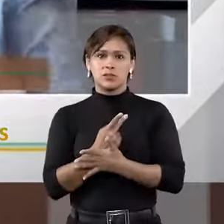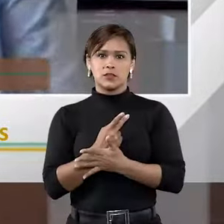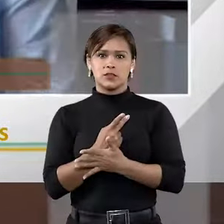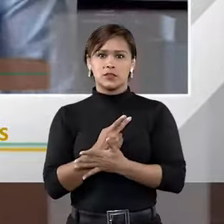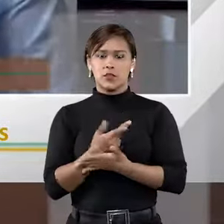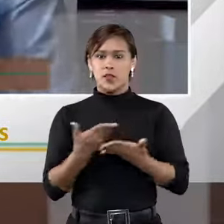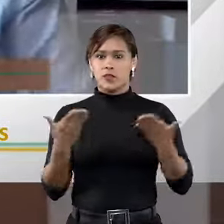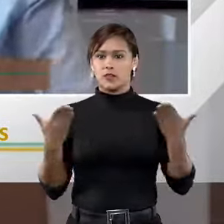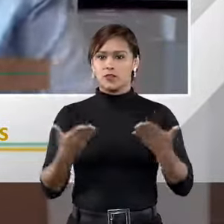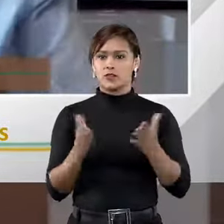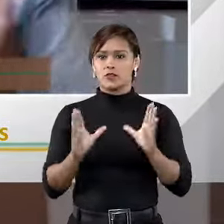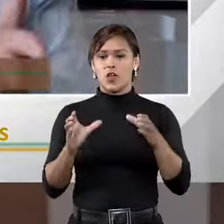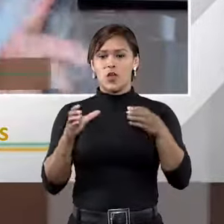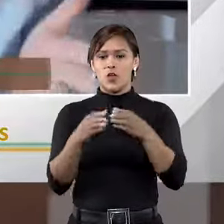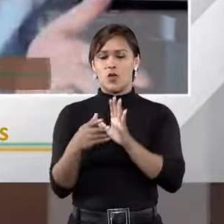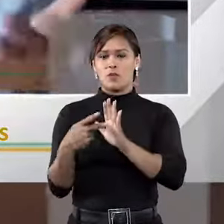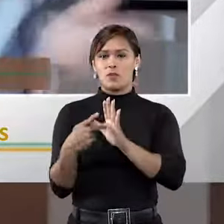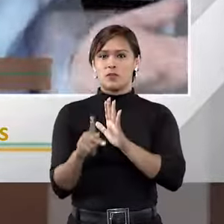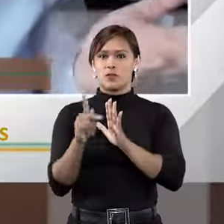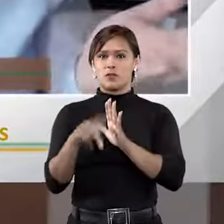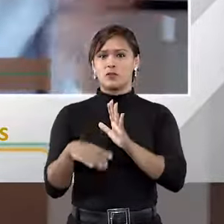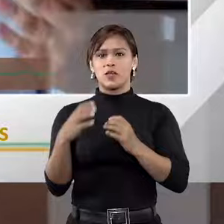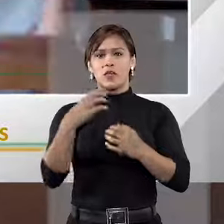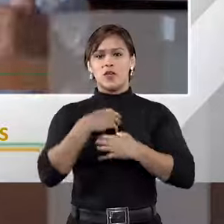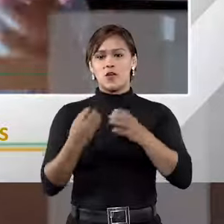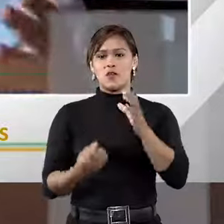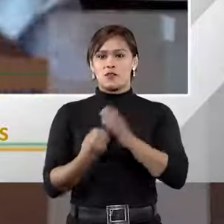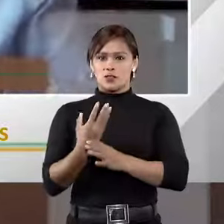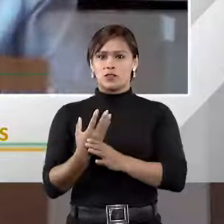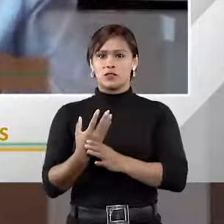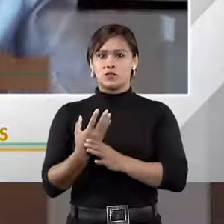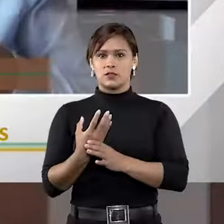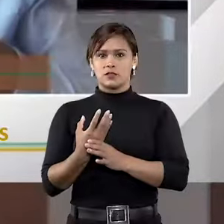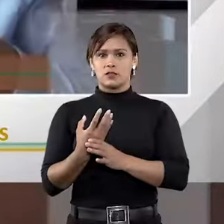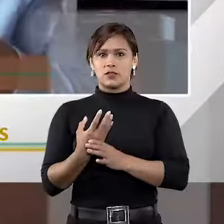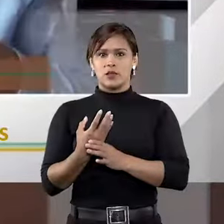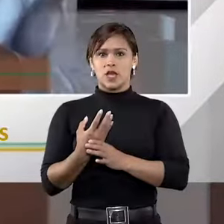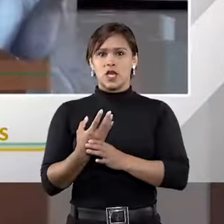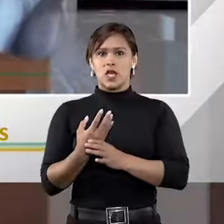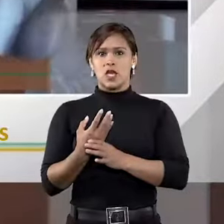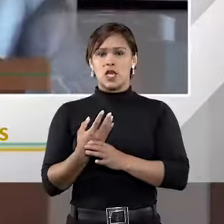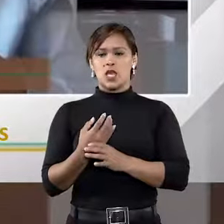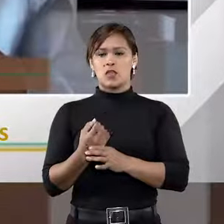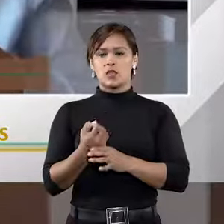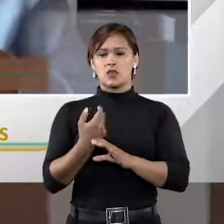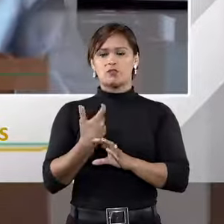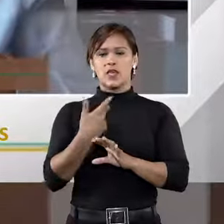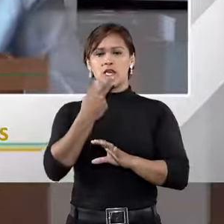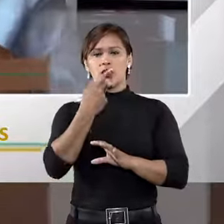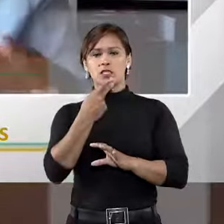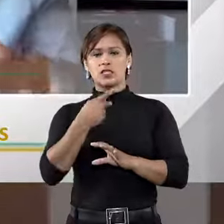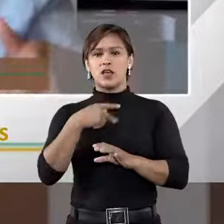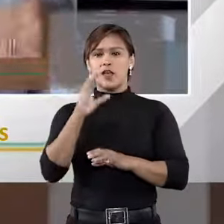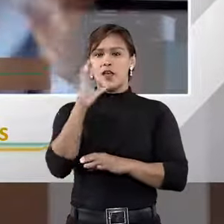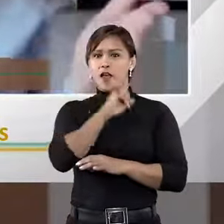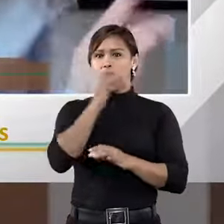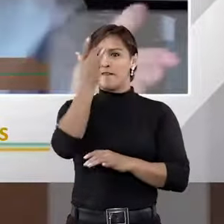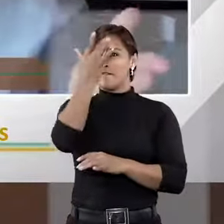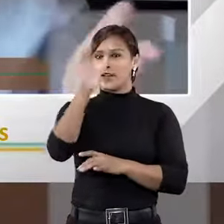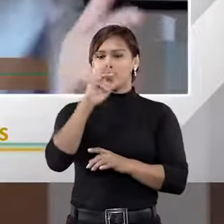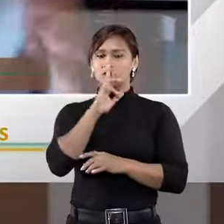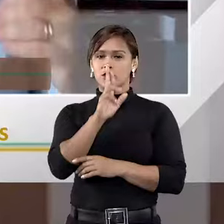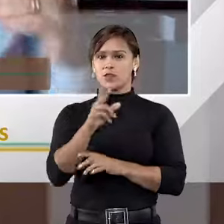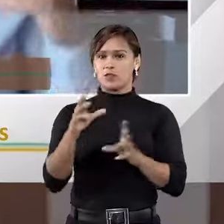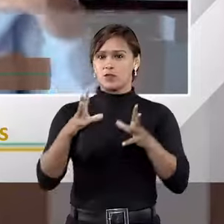já com o comitê já pronto, é uma forma que foi criada, um tipo meio híbrido, né, de solução de conflito. E além